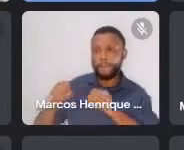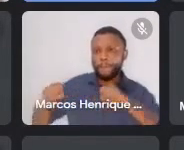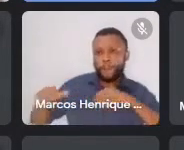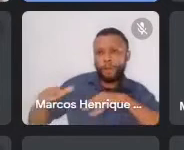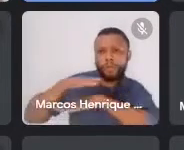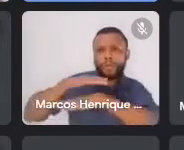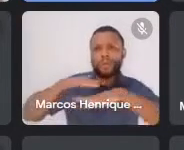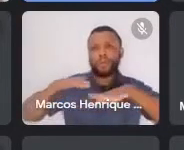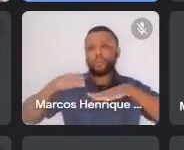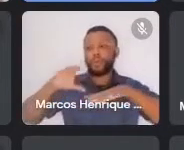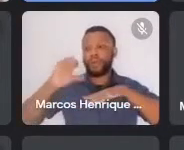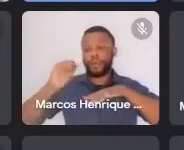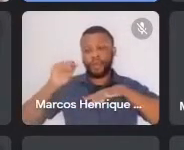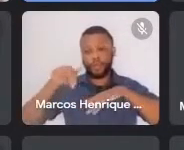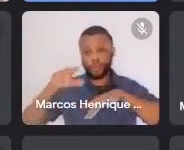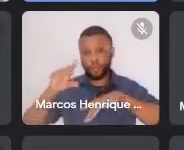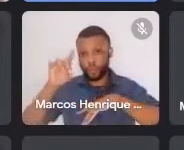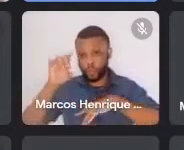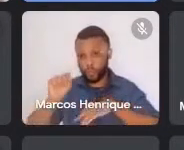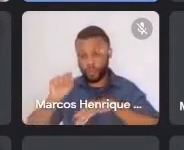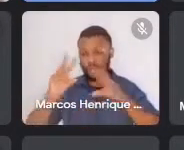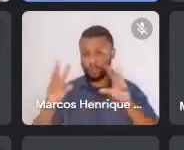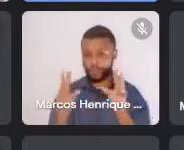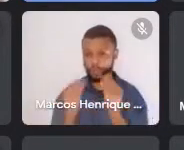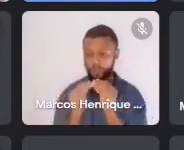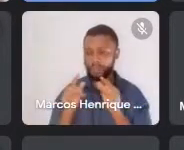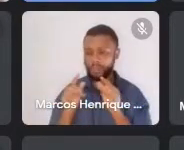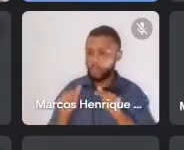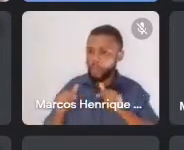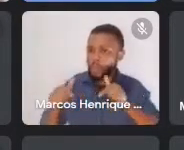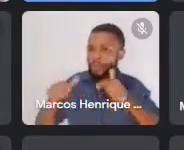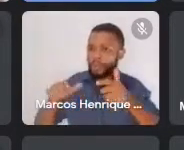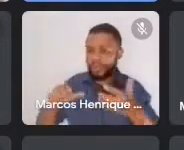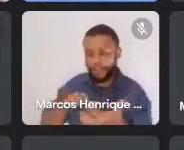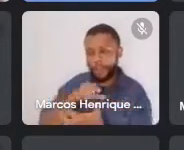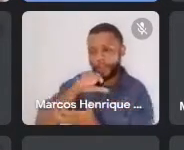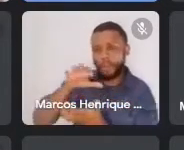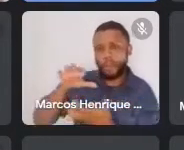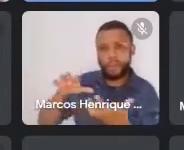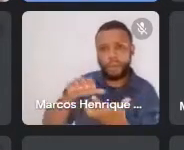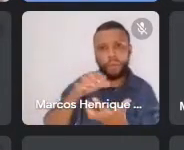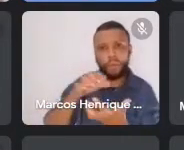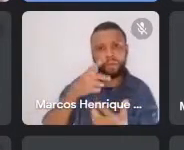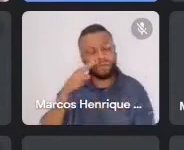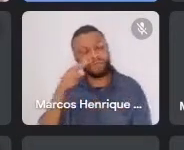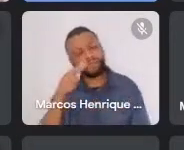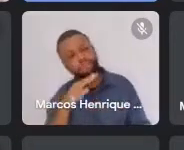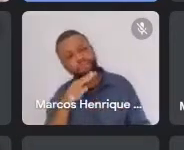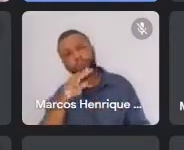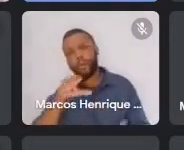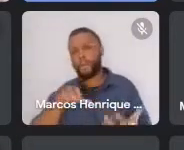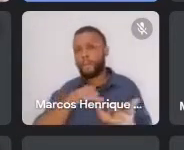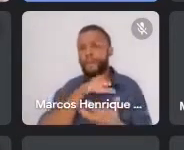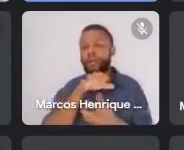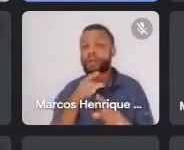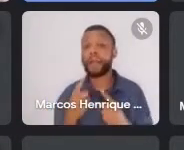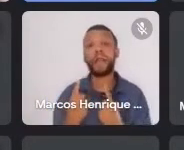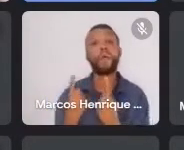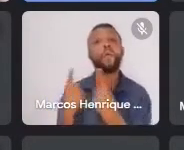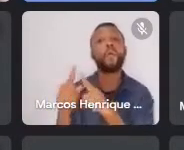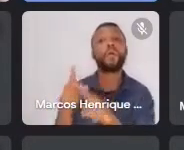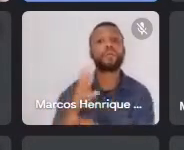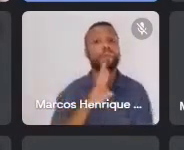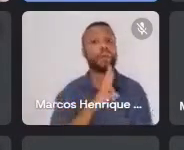Antônio Conselheiro, né? Que foi considerado um movimento contra a República, Que é um movimento